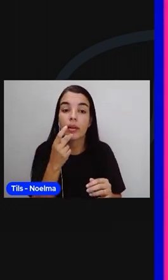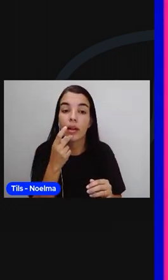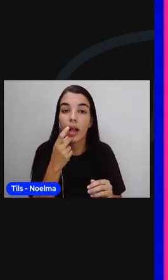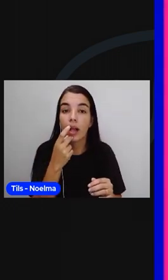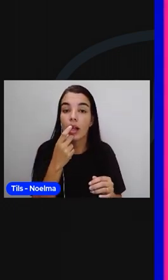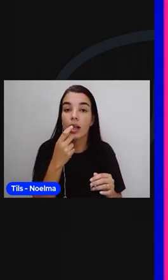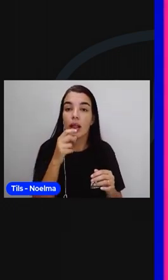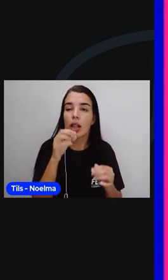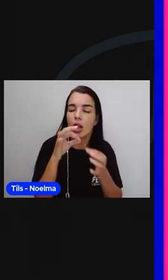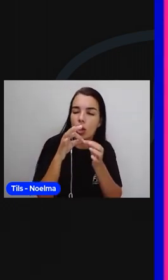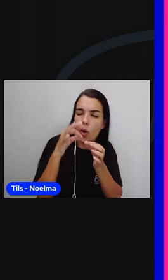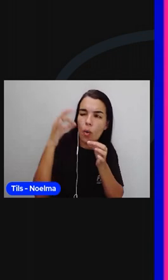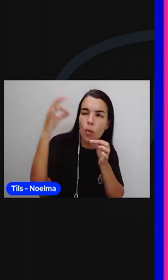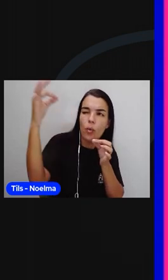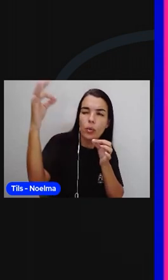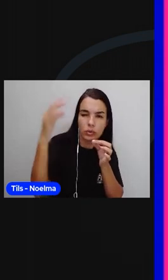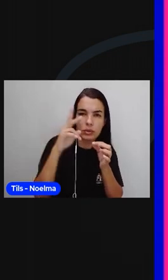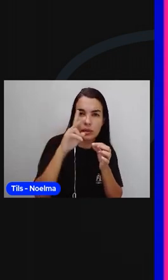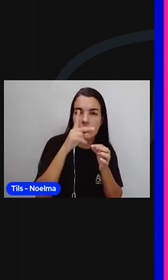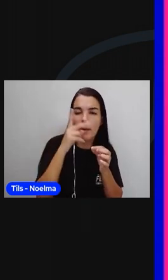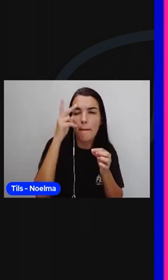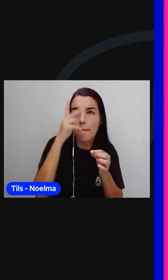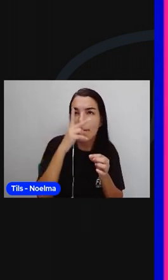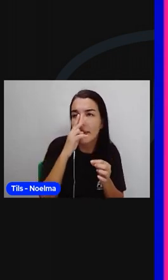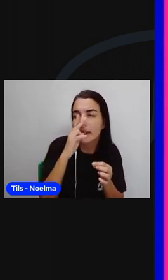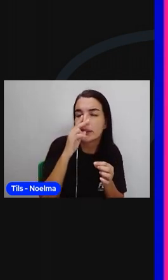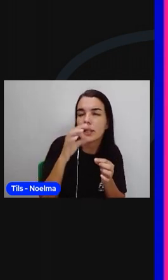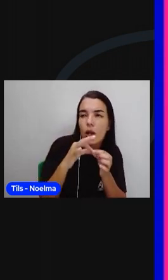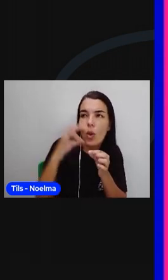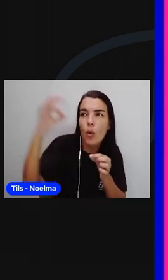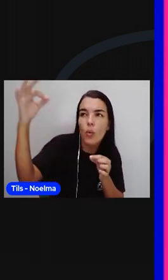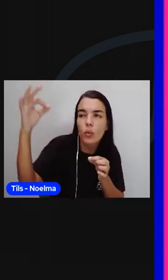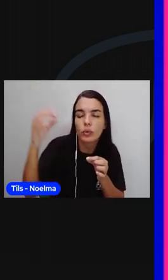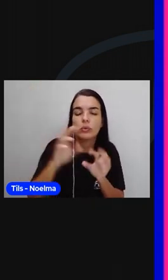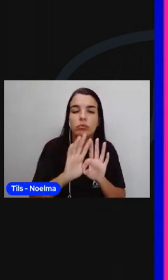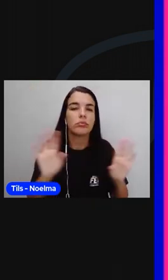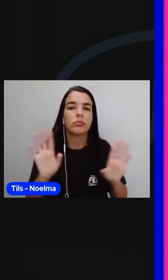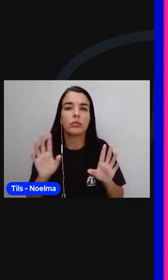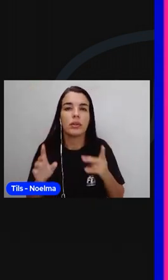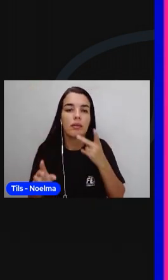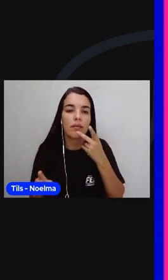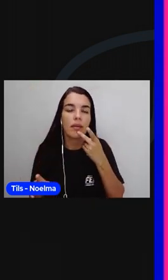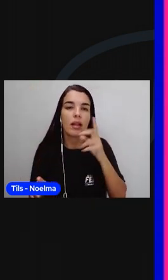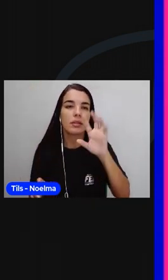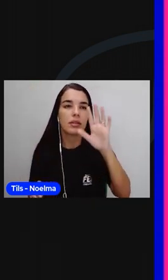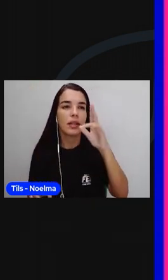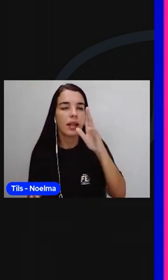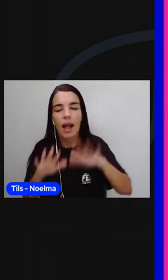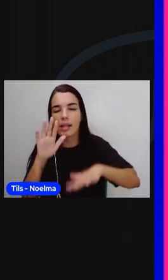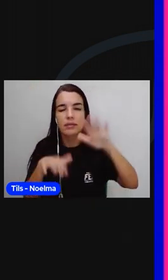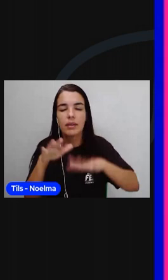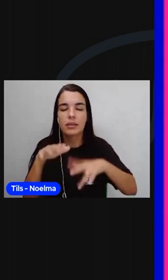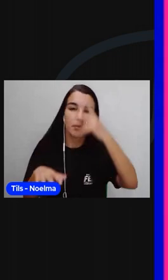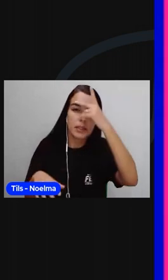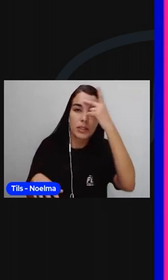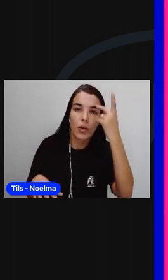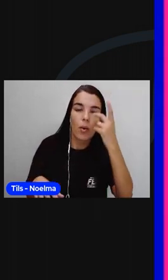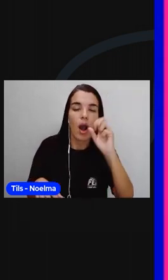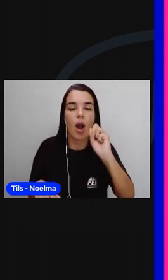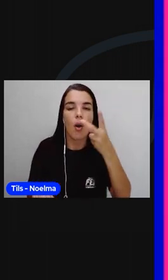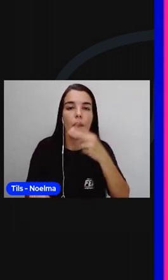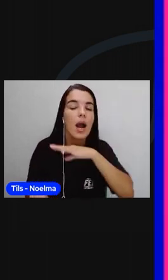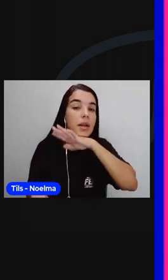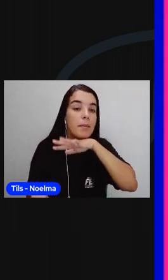estivesse longe. Como se o papel não fosse exatamente uma palavra. Talvez fosse uma pessoa ou um animal. Então, nós vamos